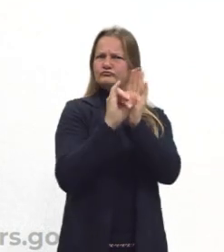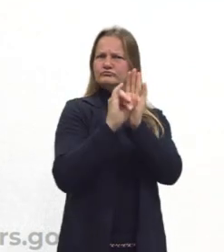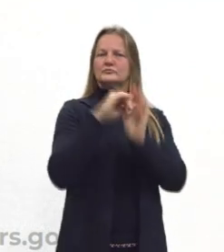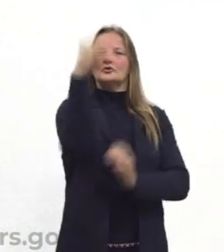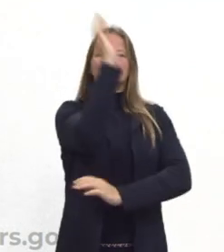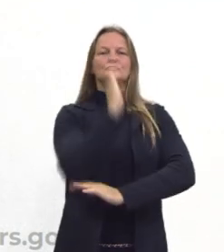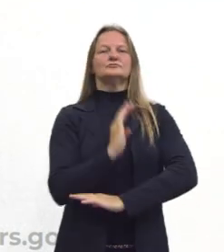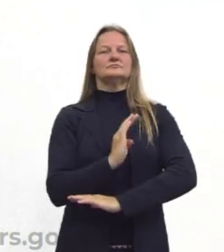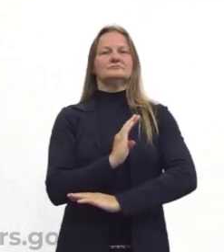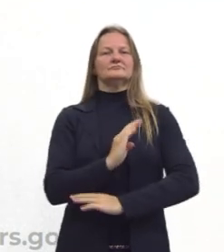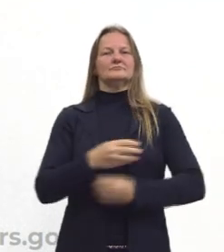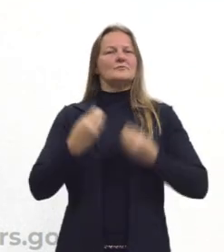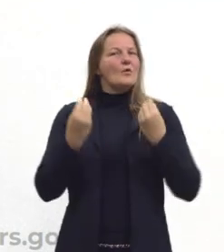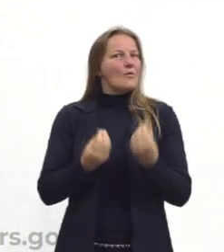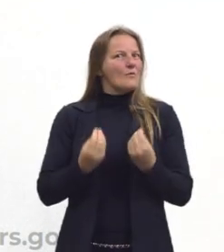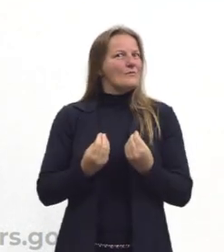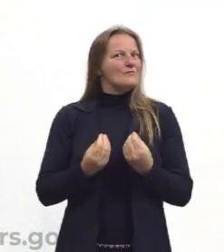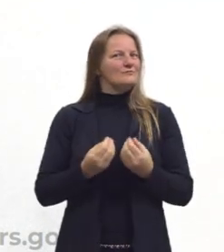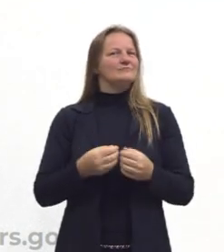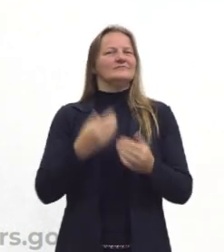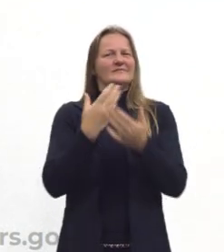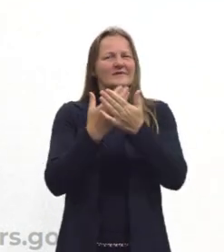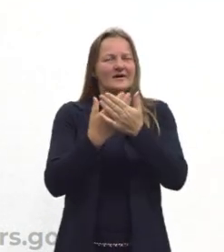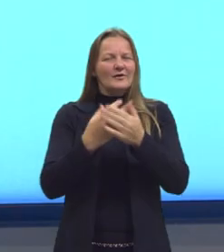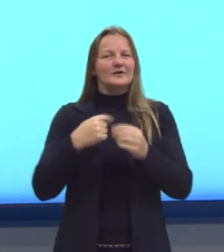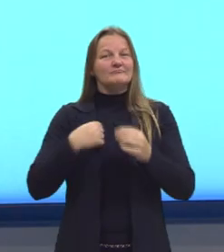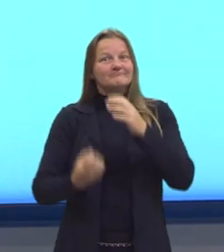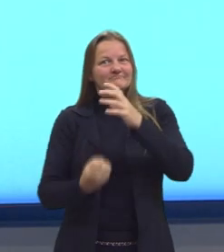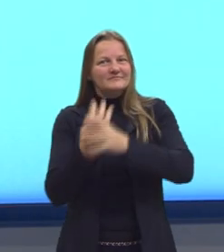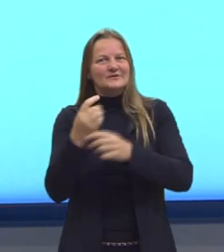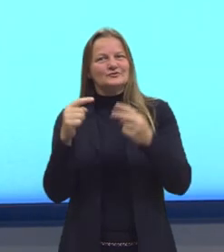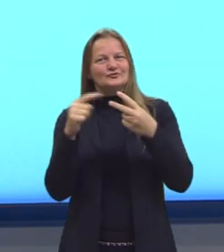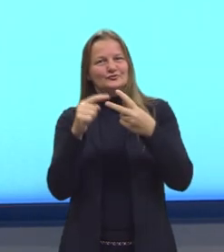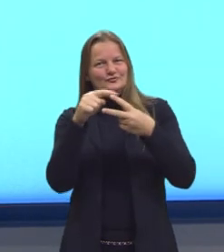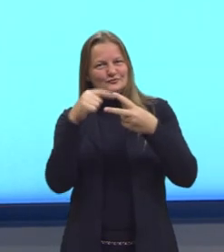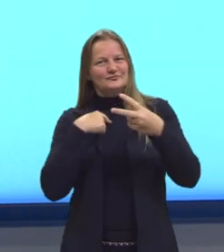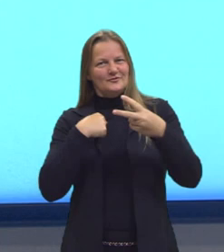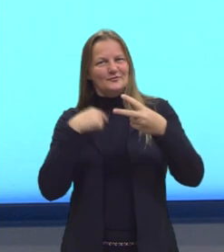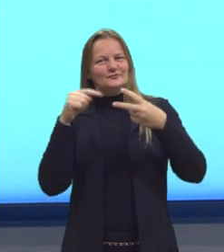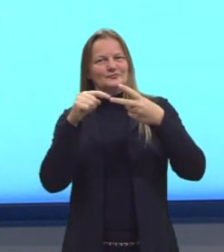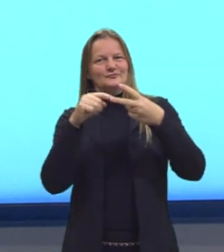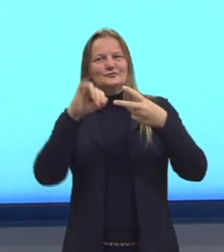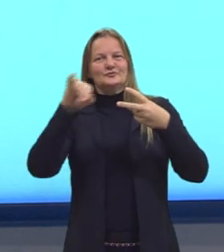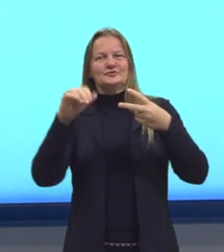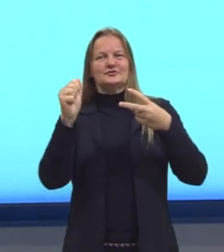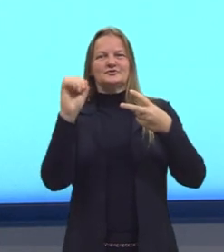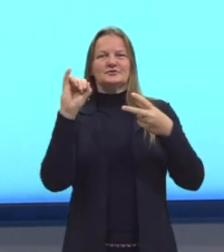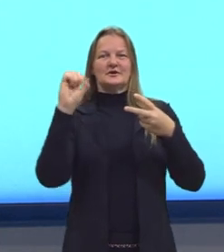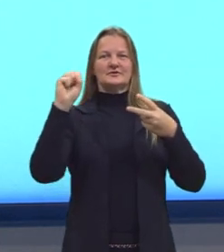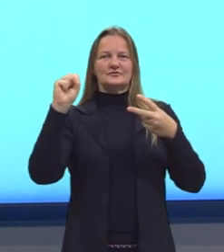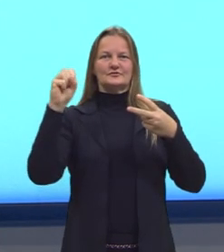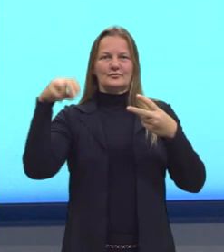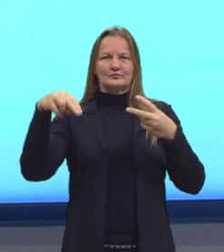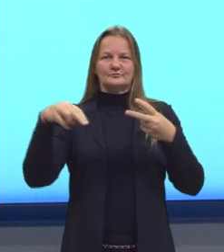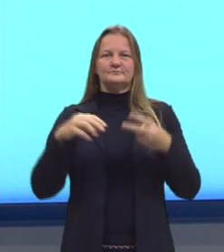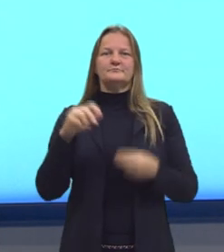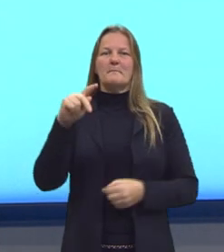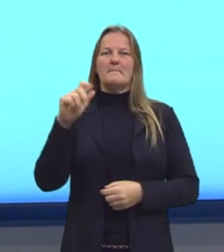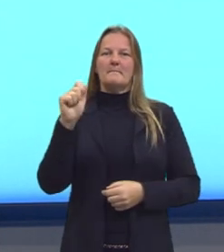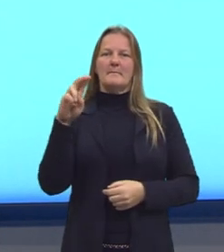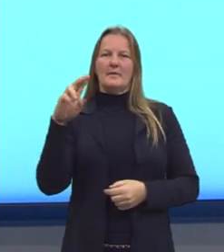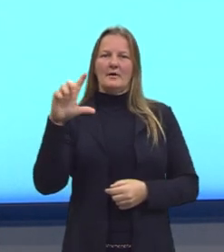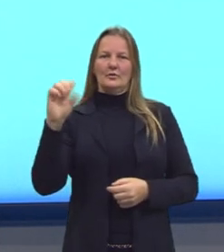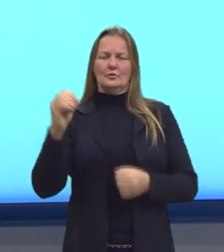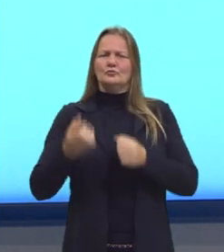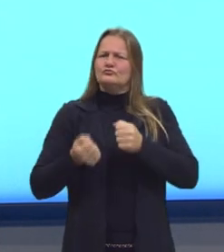brasileira. Essa aula é preparada por mim e também pelo curador, o professor Jaysson Paulo, que sempre nos auxilia na